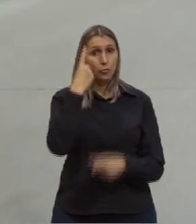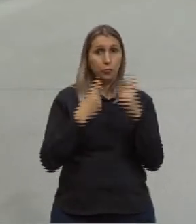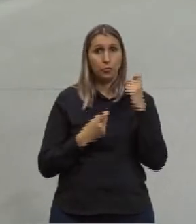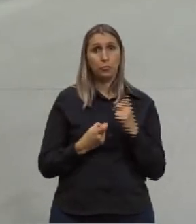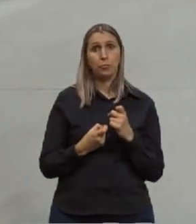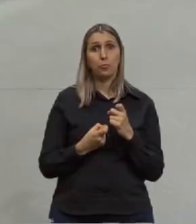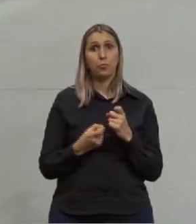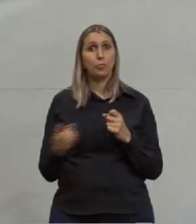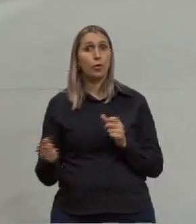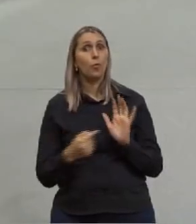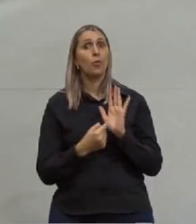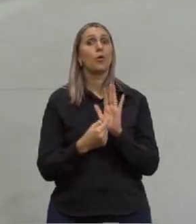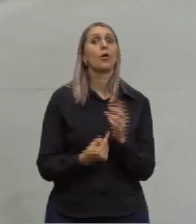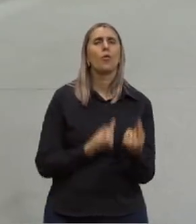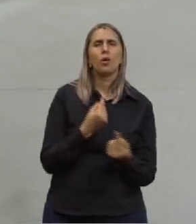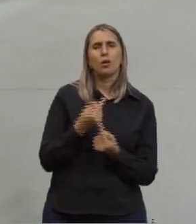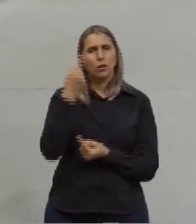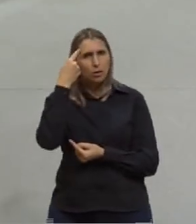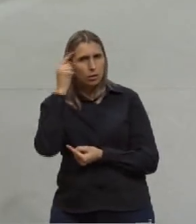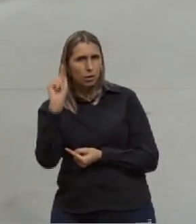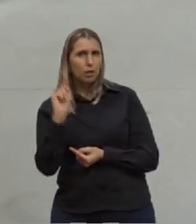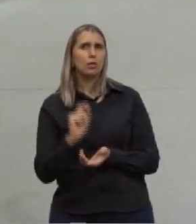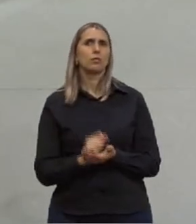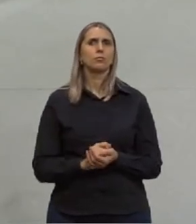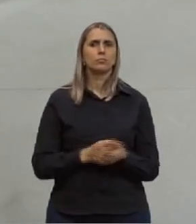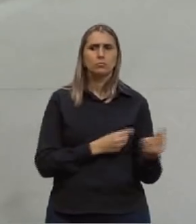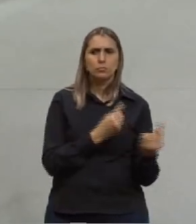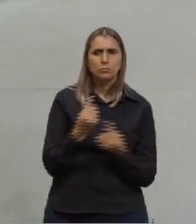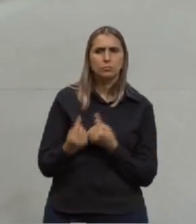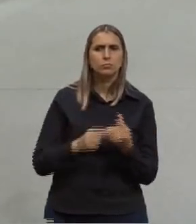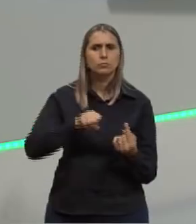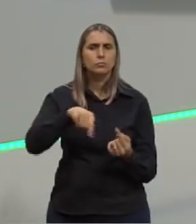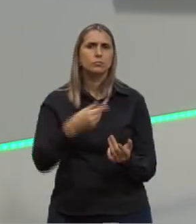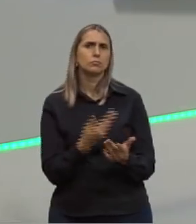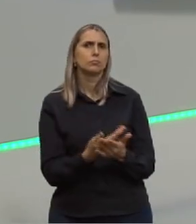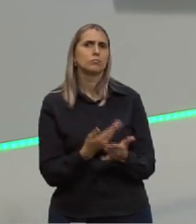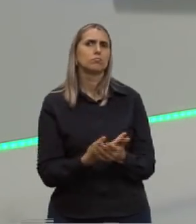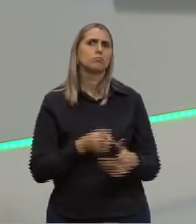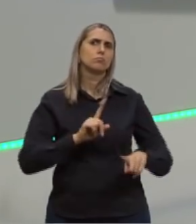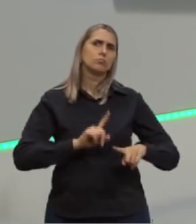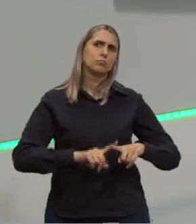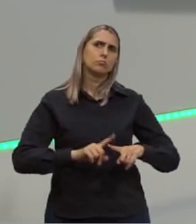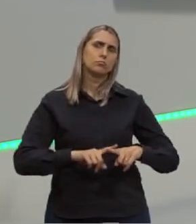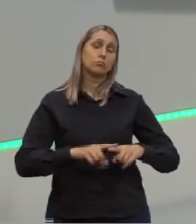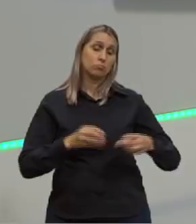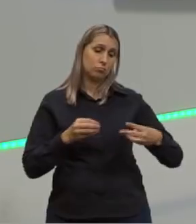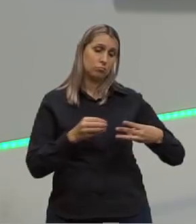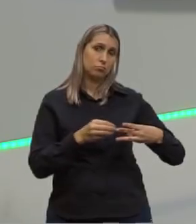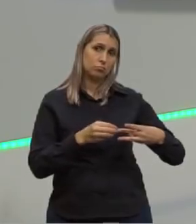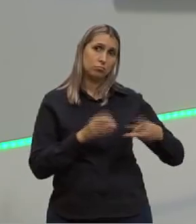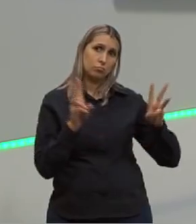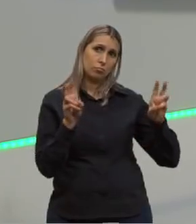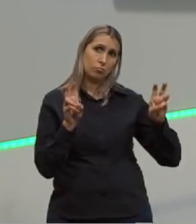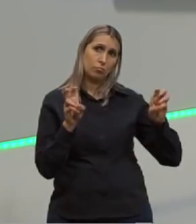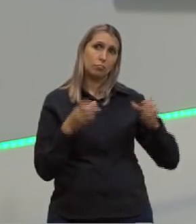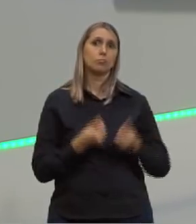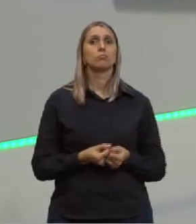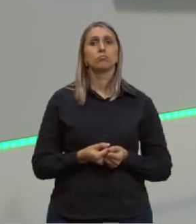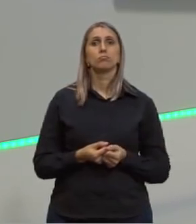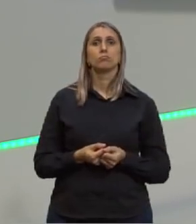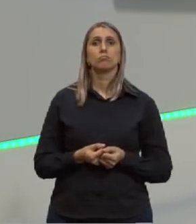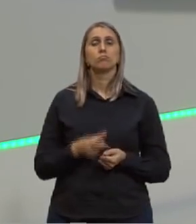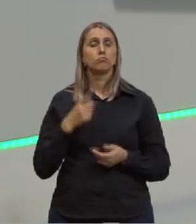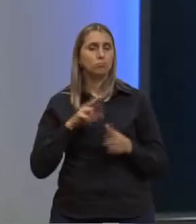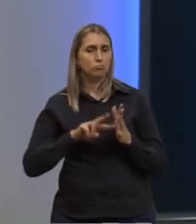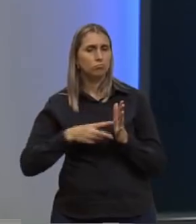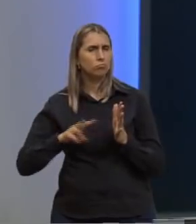trazido para vocês algumas ideias disso em algumas outras aulas, porque a gente estava falando de célula. Então, a gente tem a